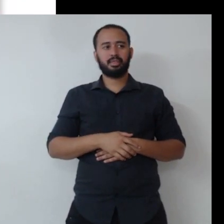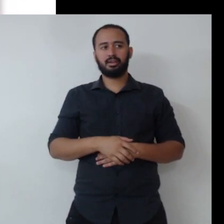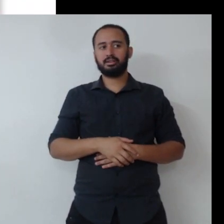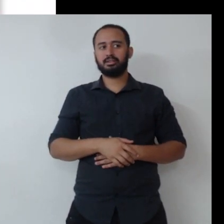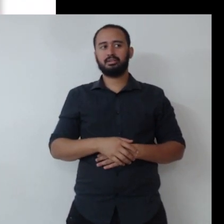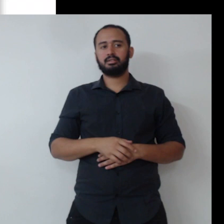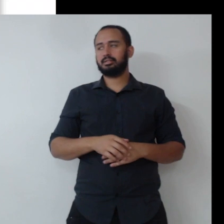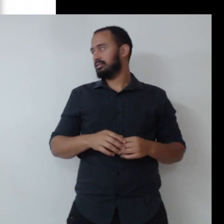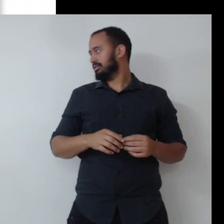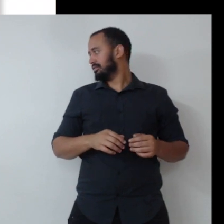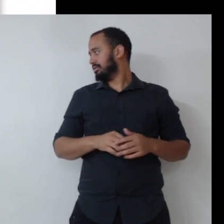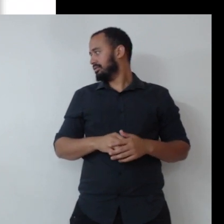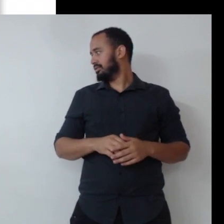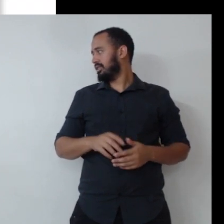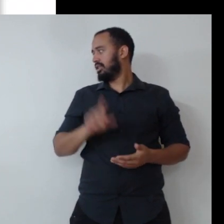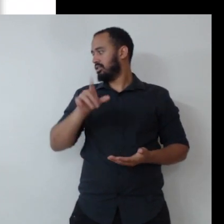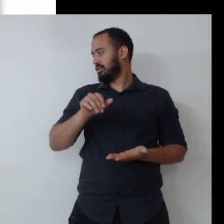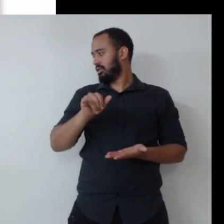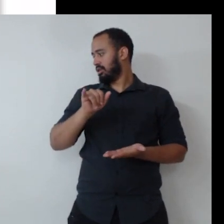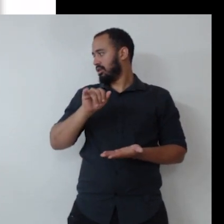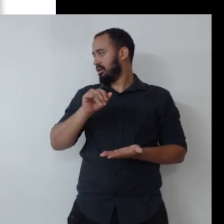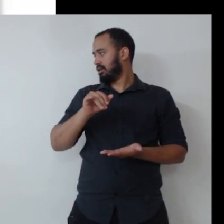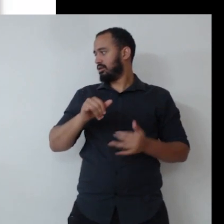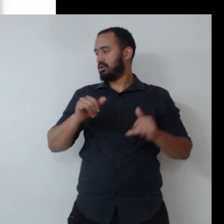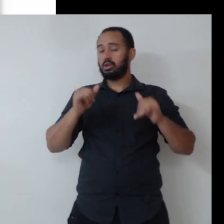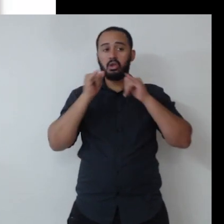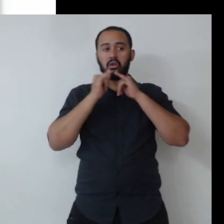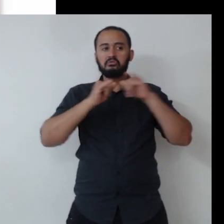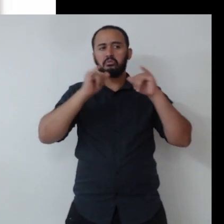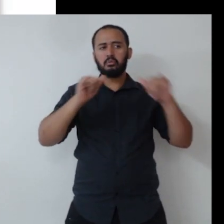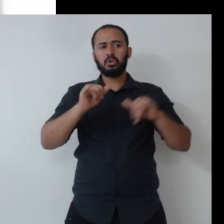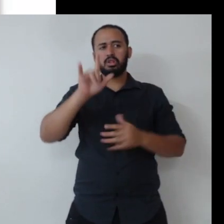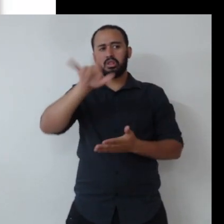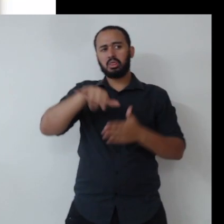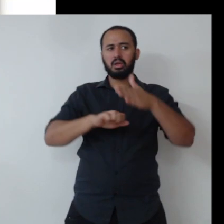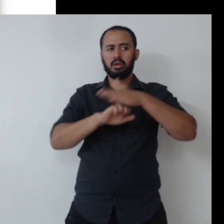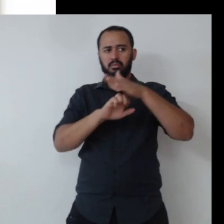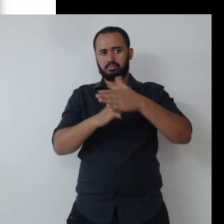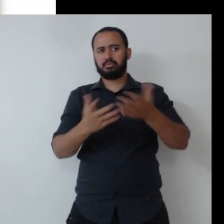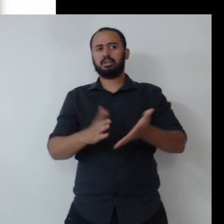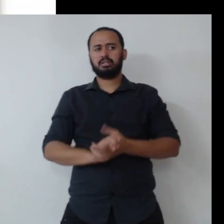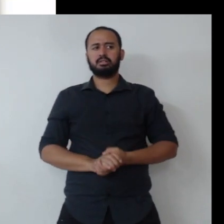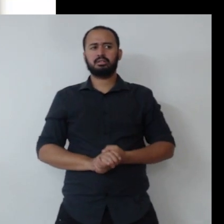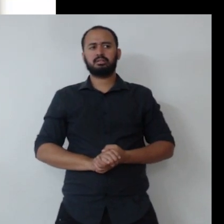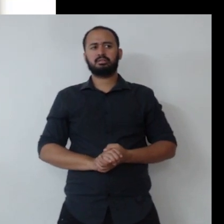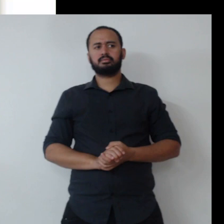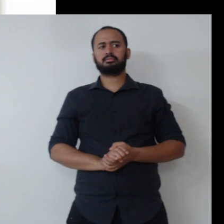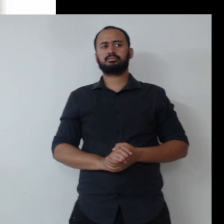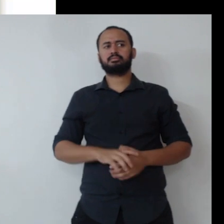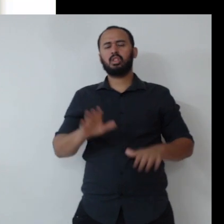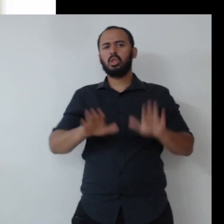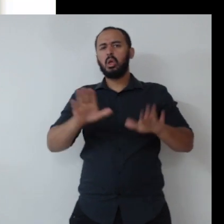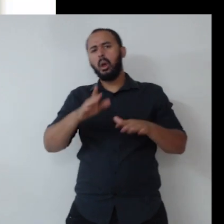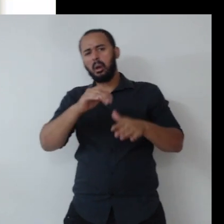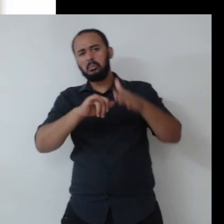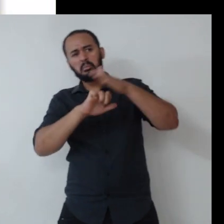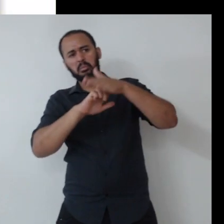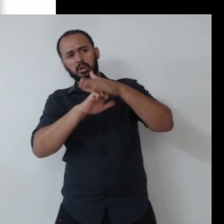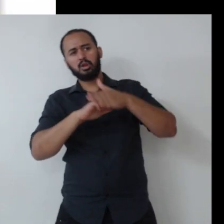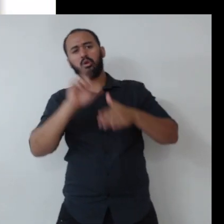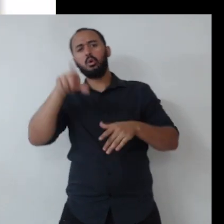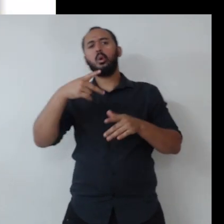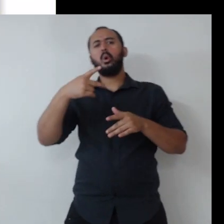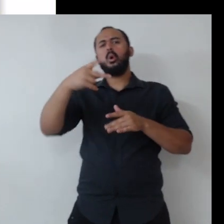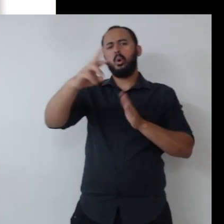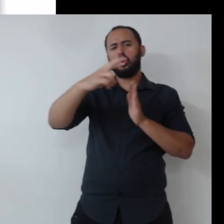empresas assim, como o DEV, como... Tu vê lá que eles falam de liderança feminina também, tem umas empresas que colocam nos seus